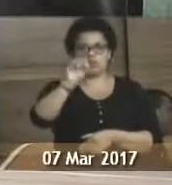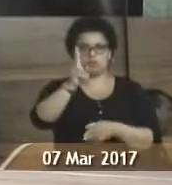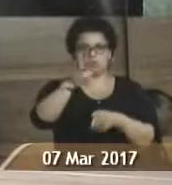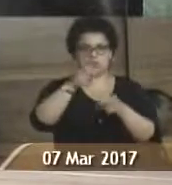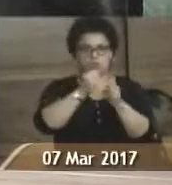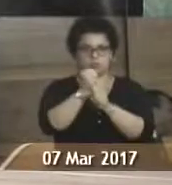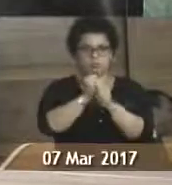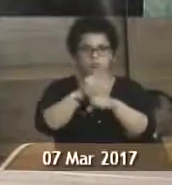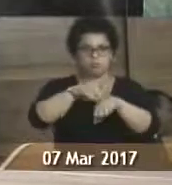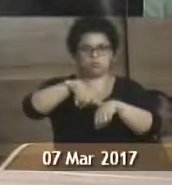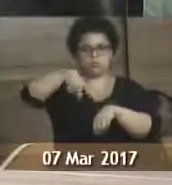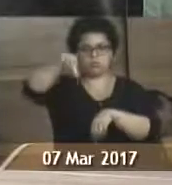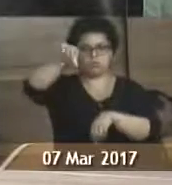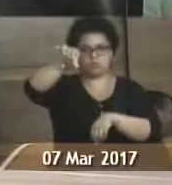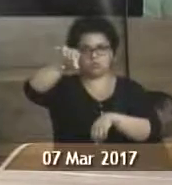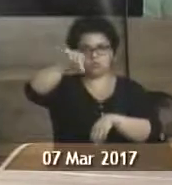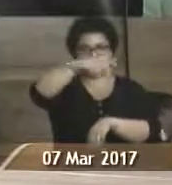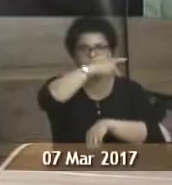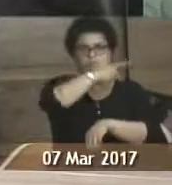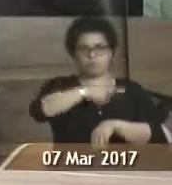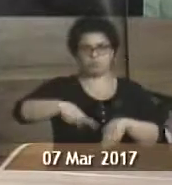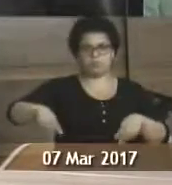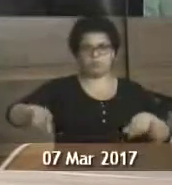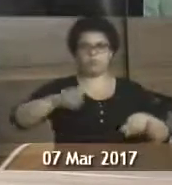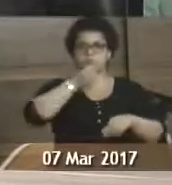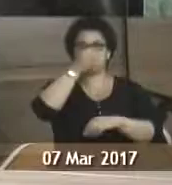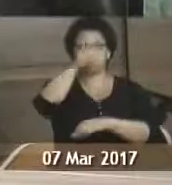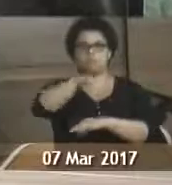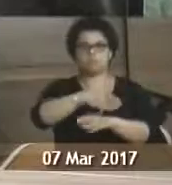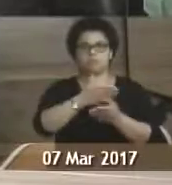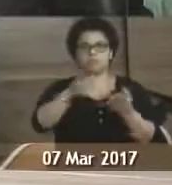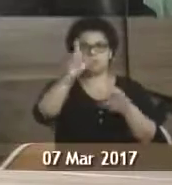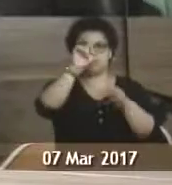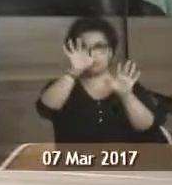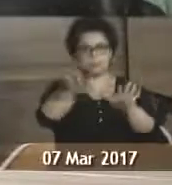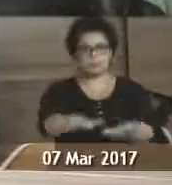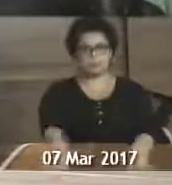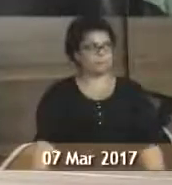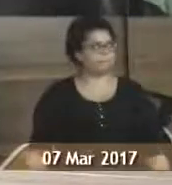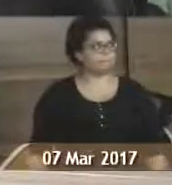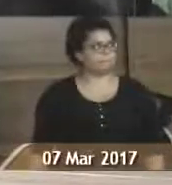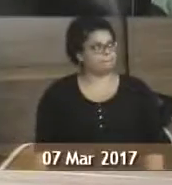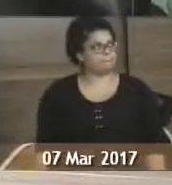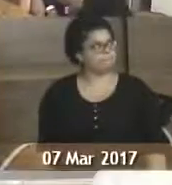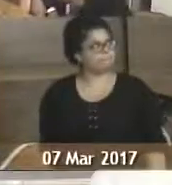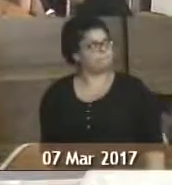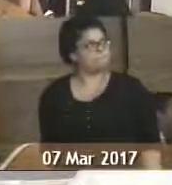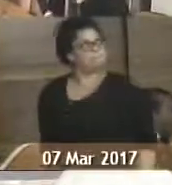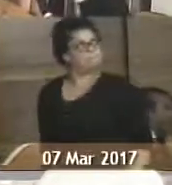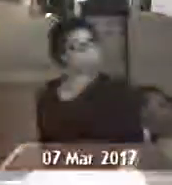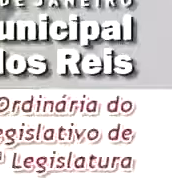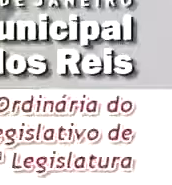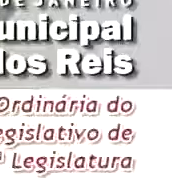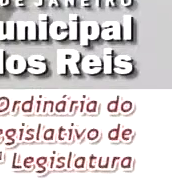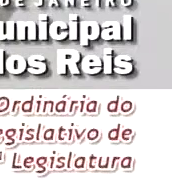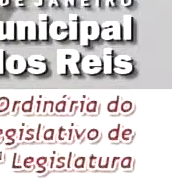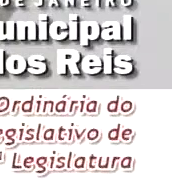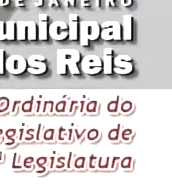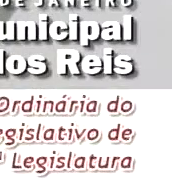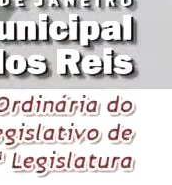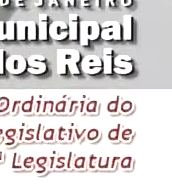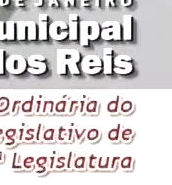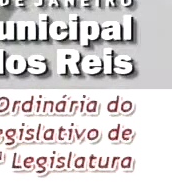9 horas, no Plenário Presidente Benedito Adelino. Boa tarde a todos, fiquem todos com Deus. Obrigado. Obrigado. Obrigado.